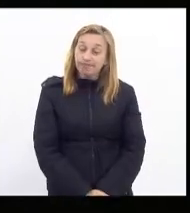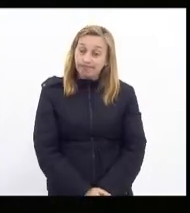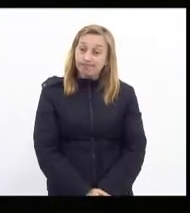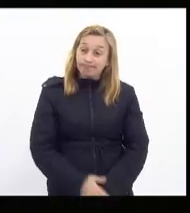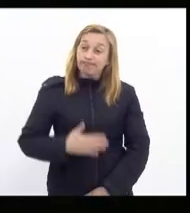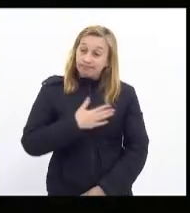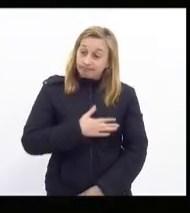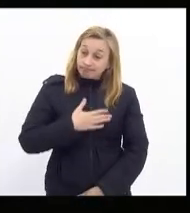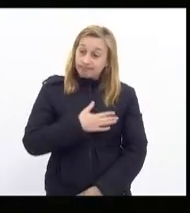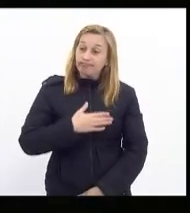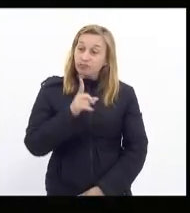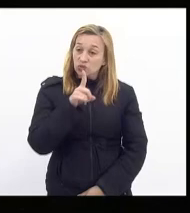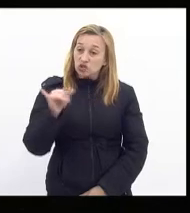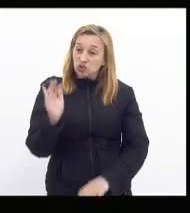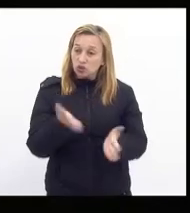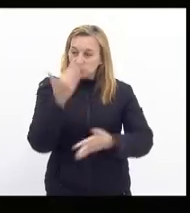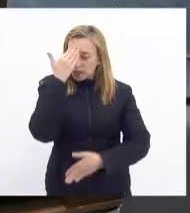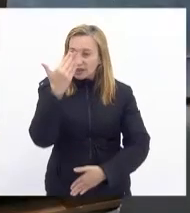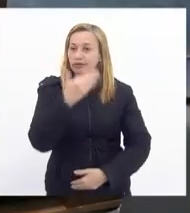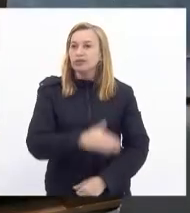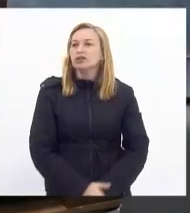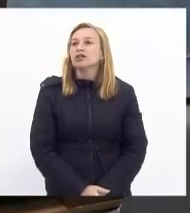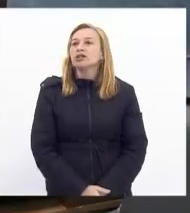de fazer no dia de hoje muito obrigado